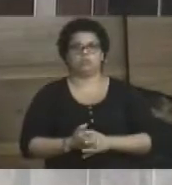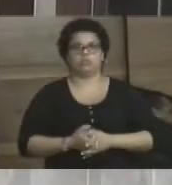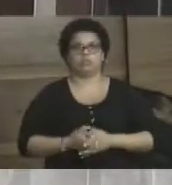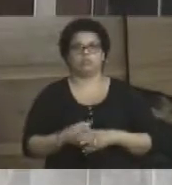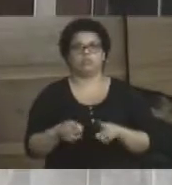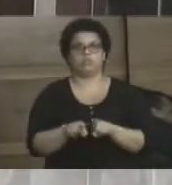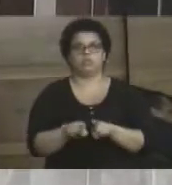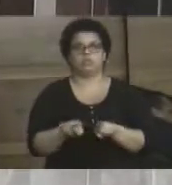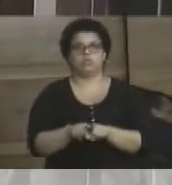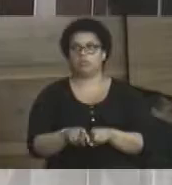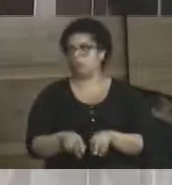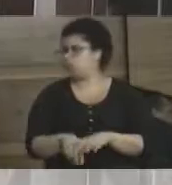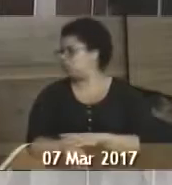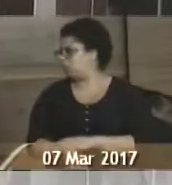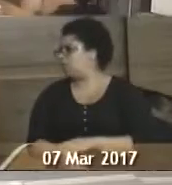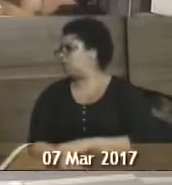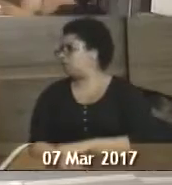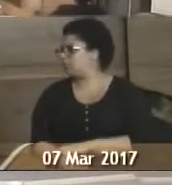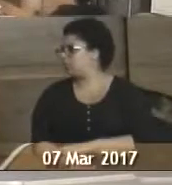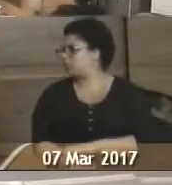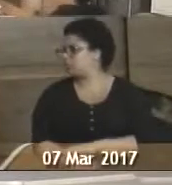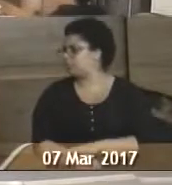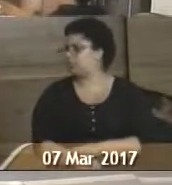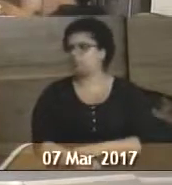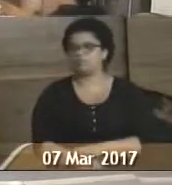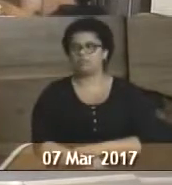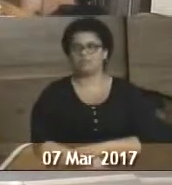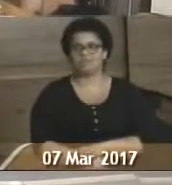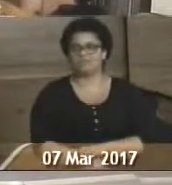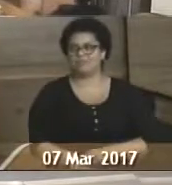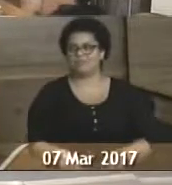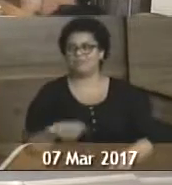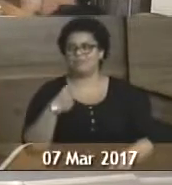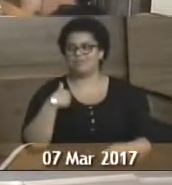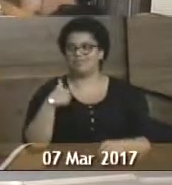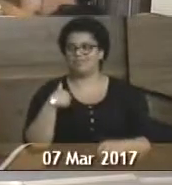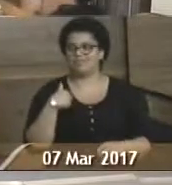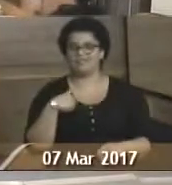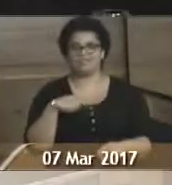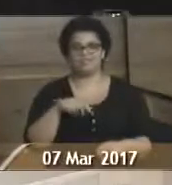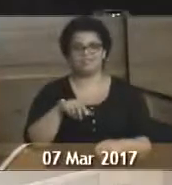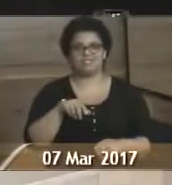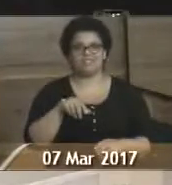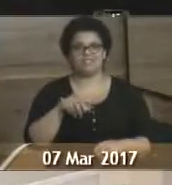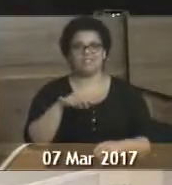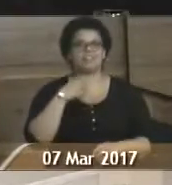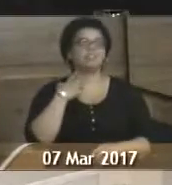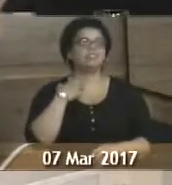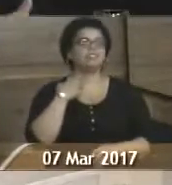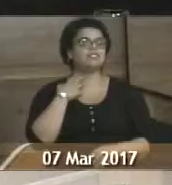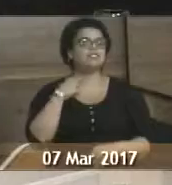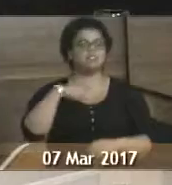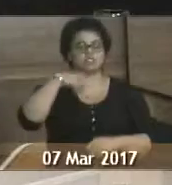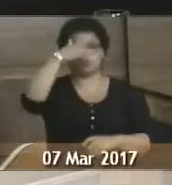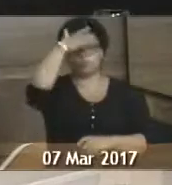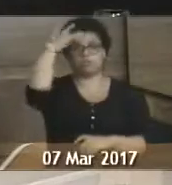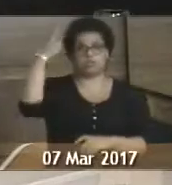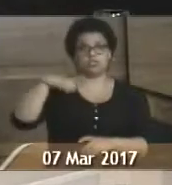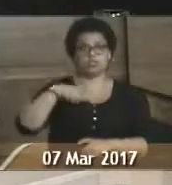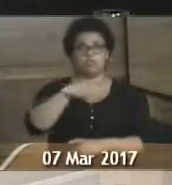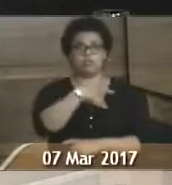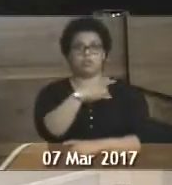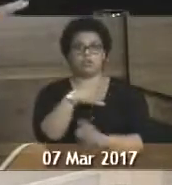Inclusive, professores de trabalho, antigamente, pelo menos na minha época, nós tínhamos muito respeito aos professores, tínhamos medo.